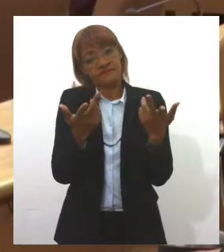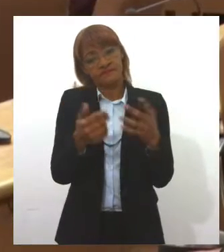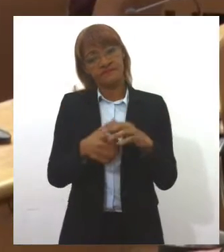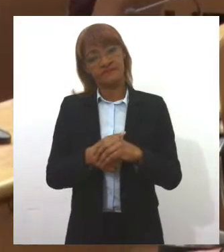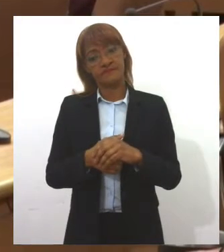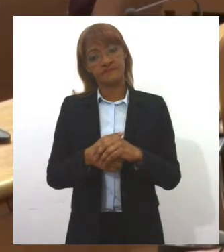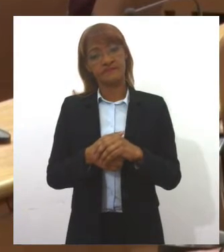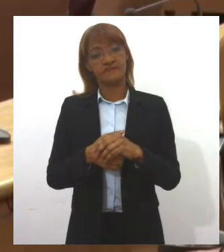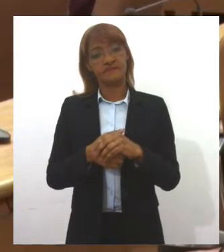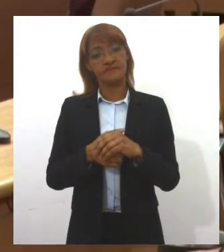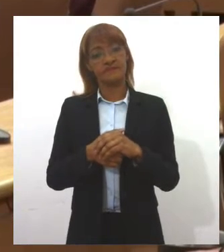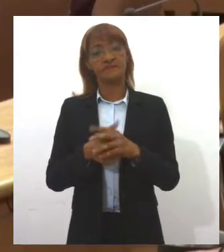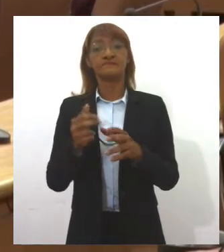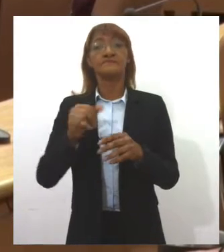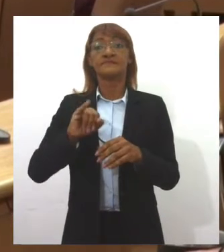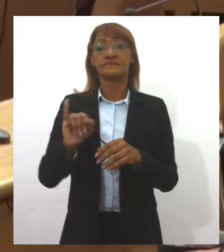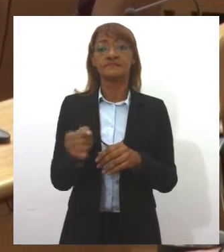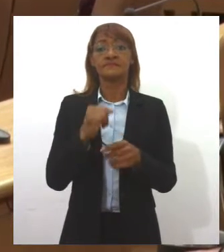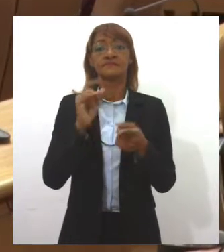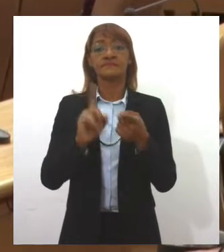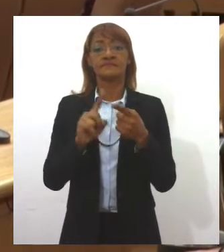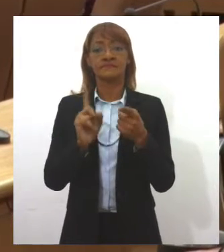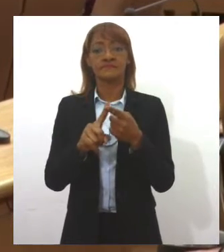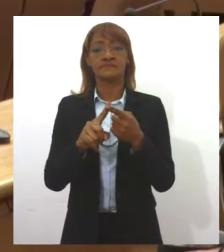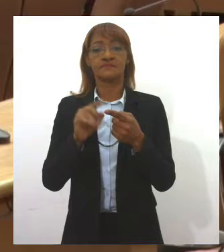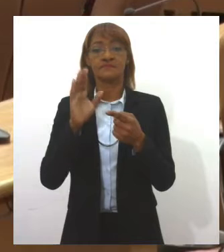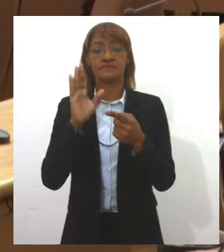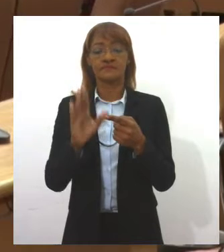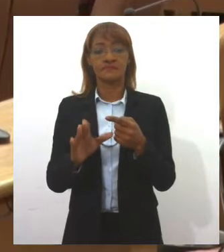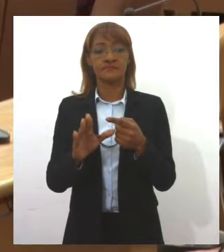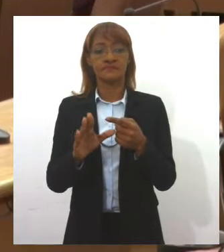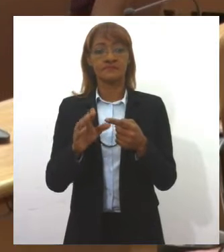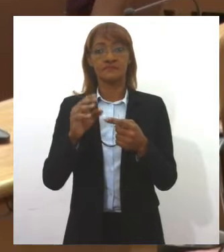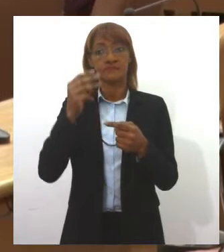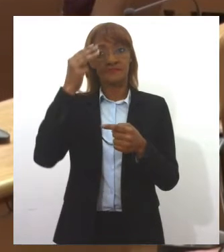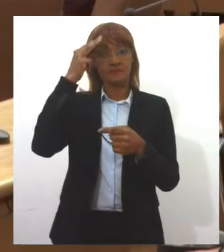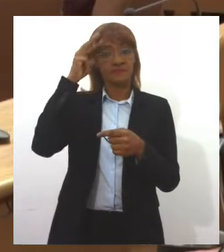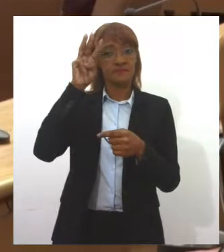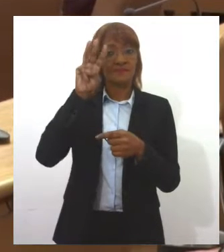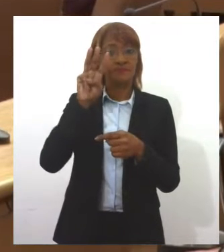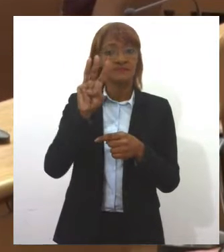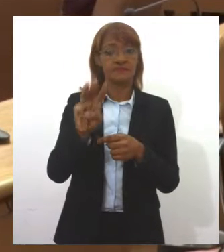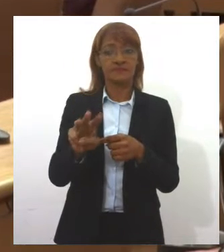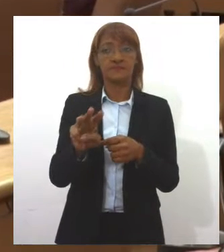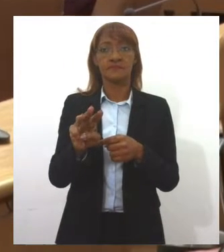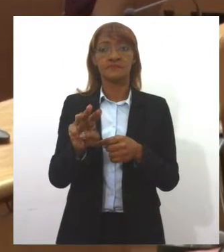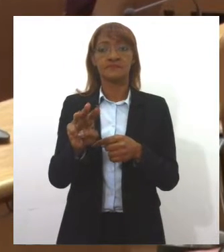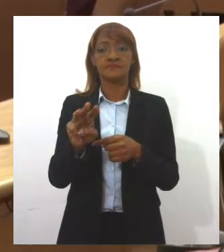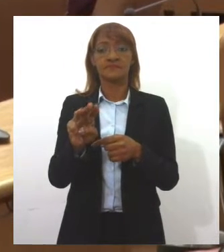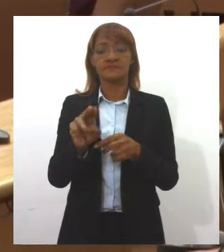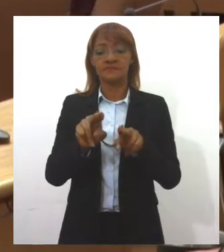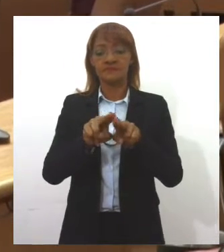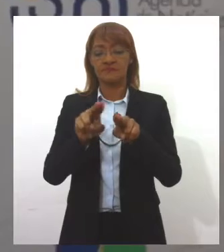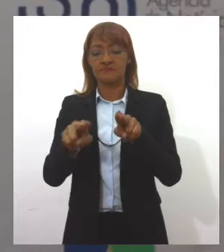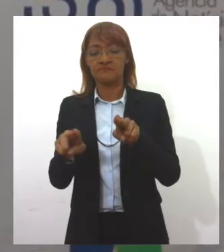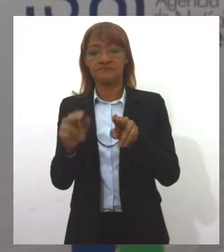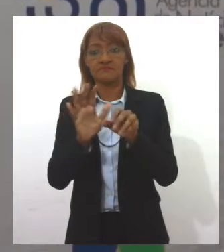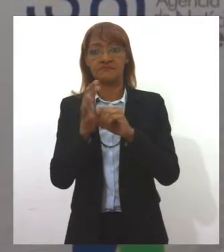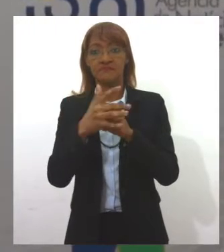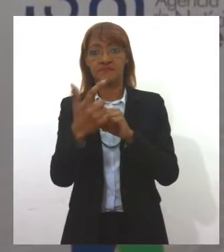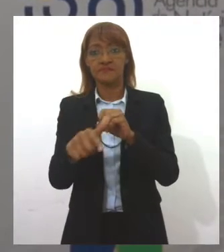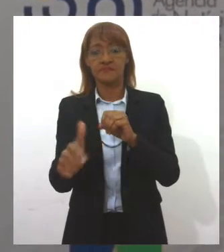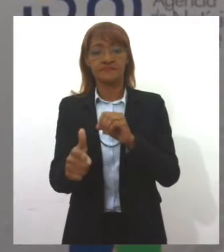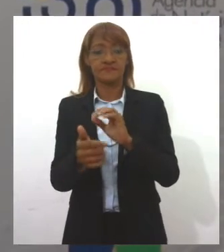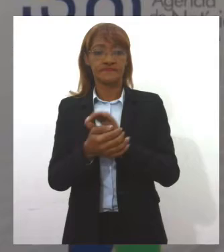Zezinho Sobral aproveitou para comemorar a marca de três dias sem mortes pela Covid-19 em Sergipe. A